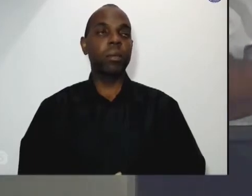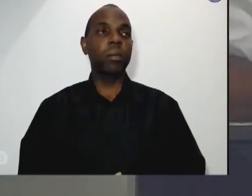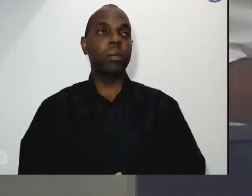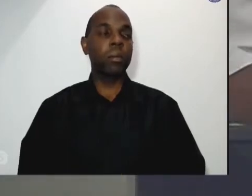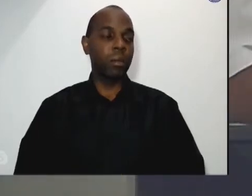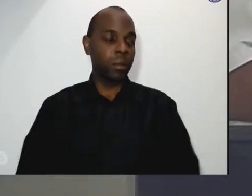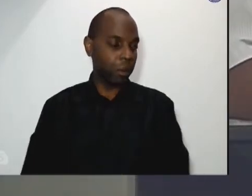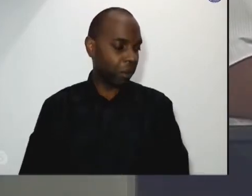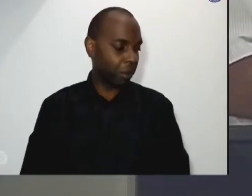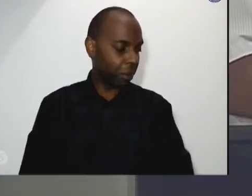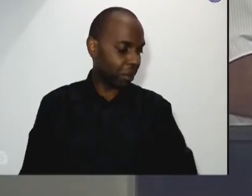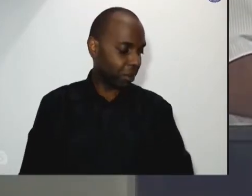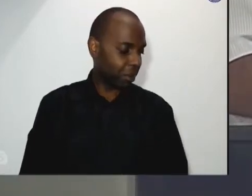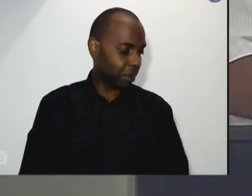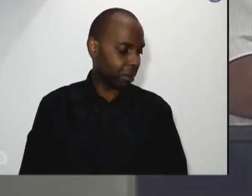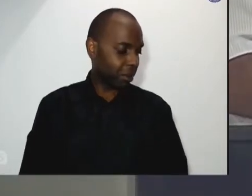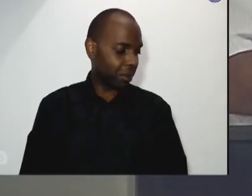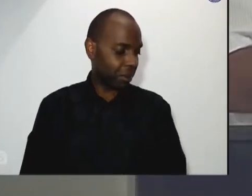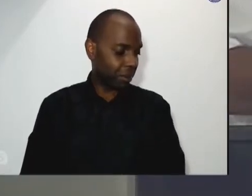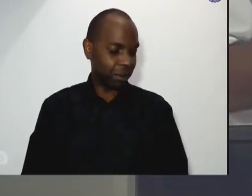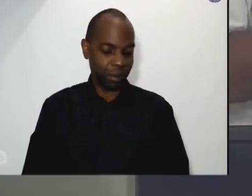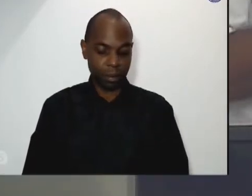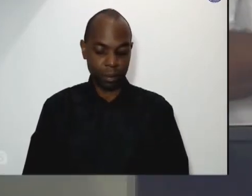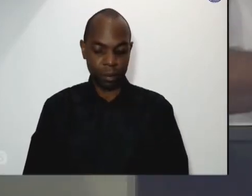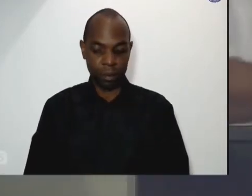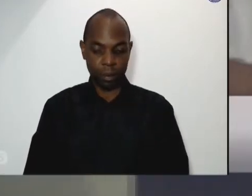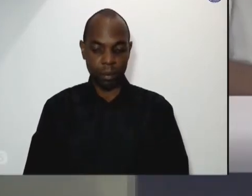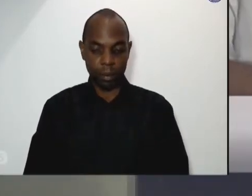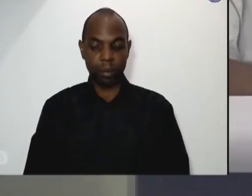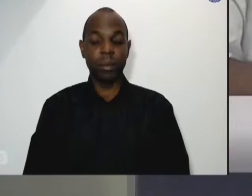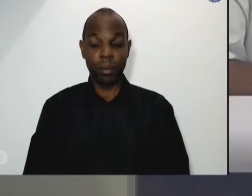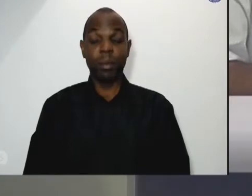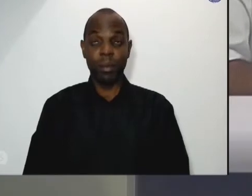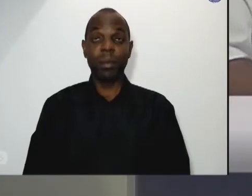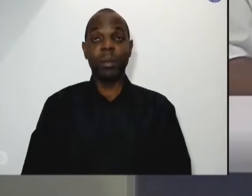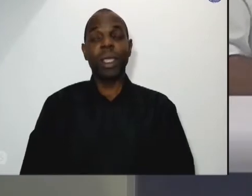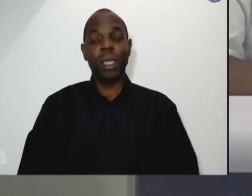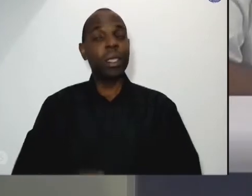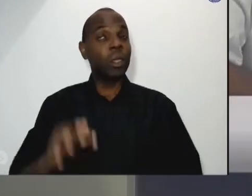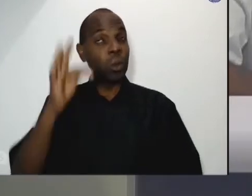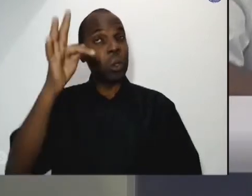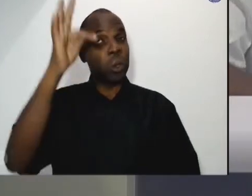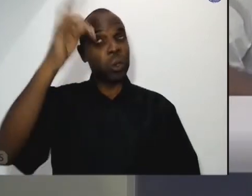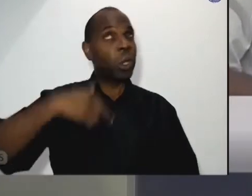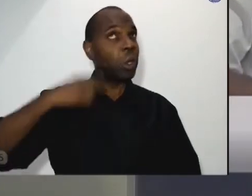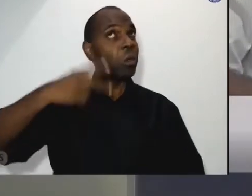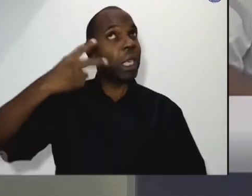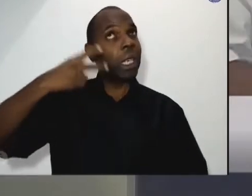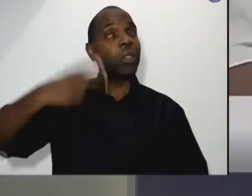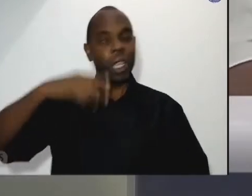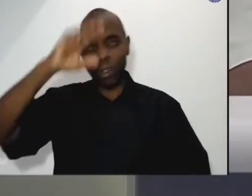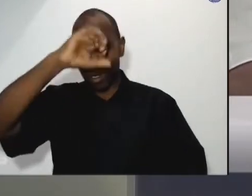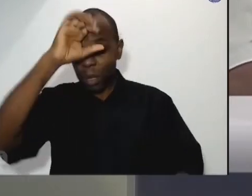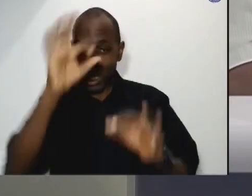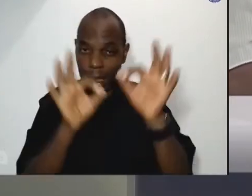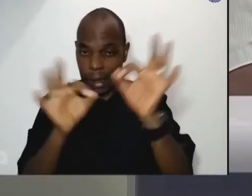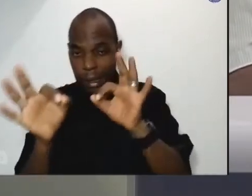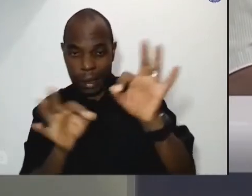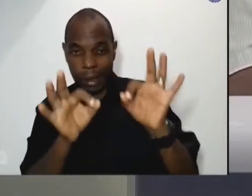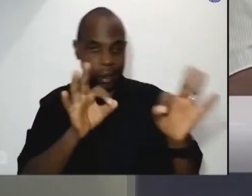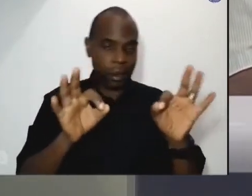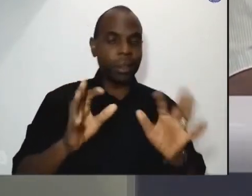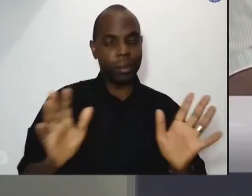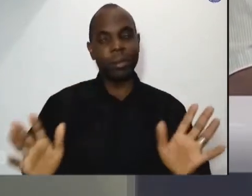Aí está bom? Eu ainda vou ser vereador aí vou falar mais. Então, está bom. Vamos lá. Boa noite a